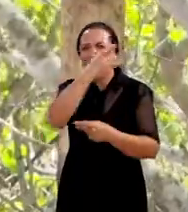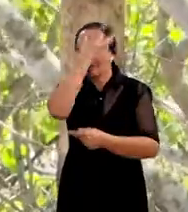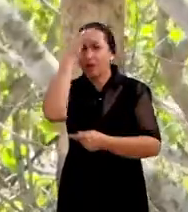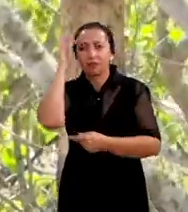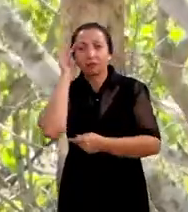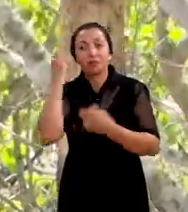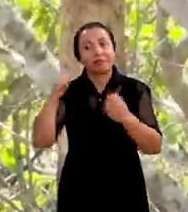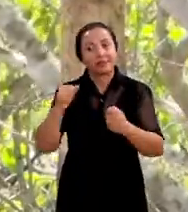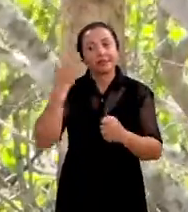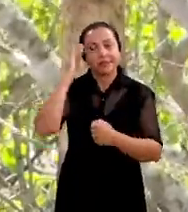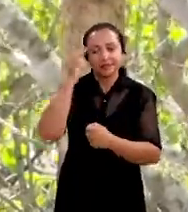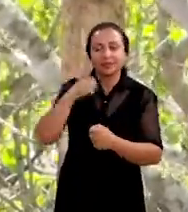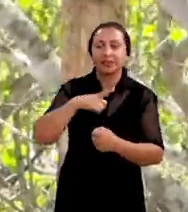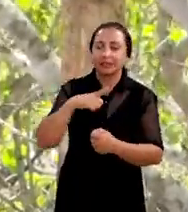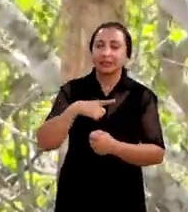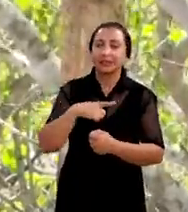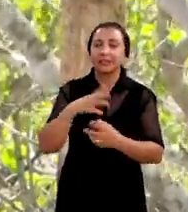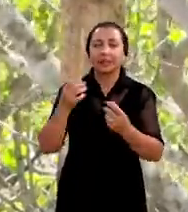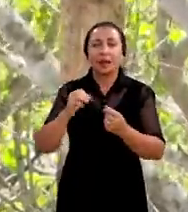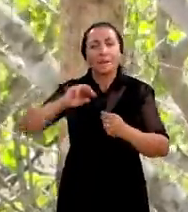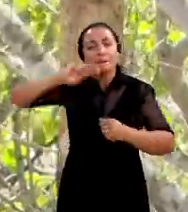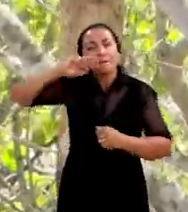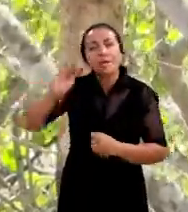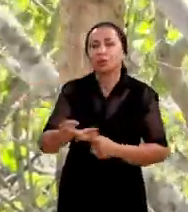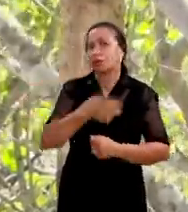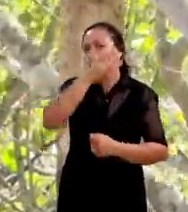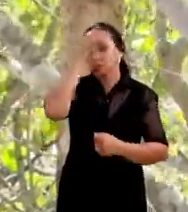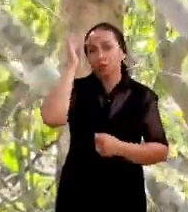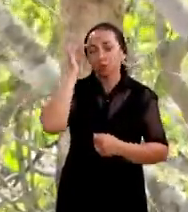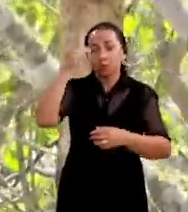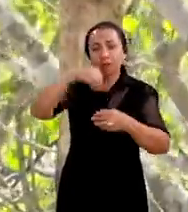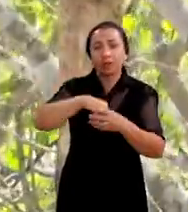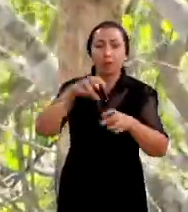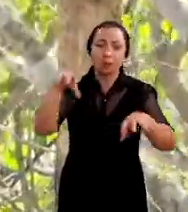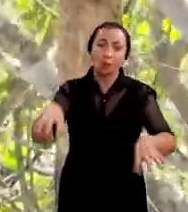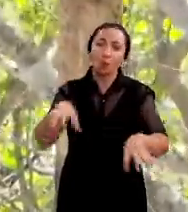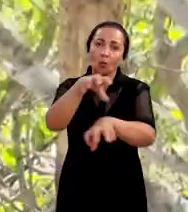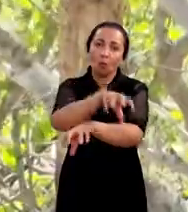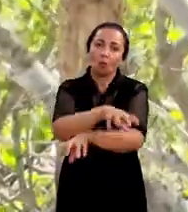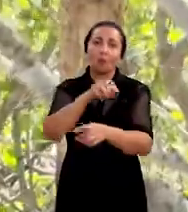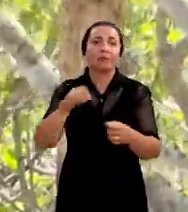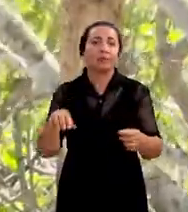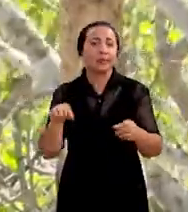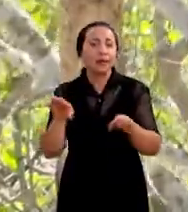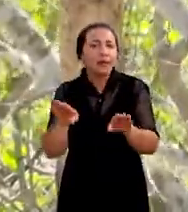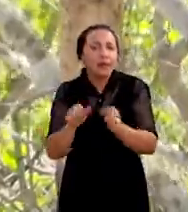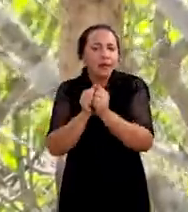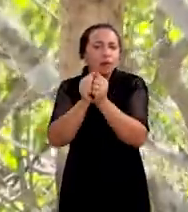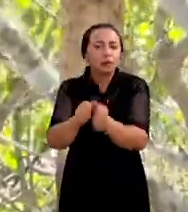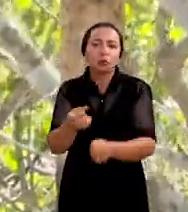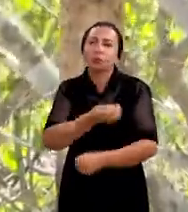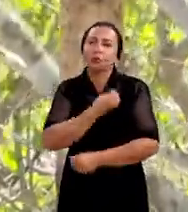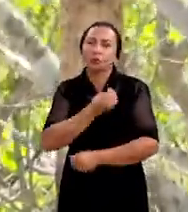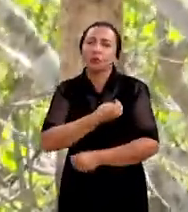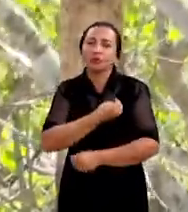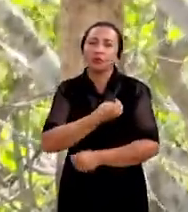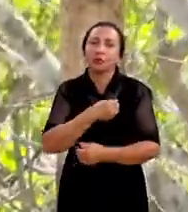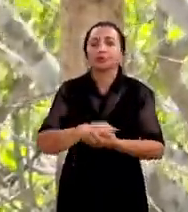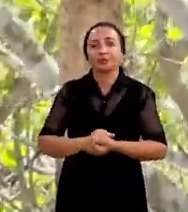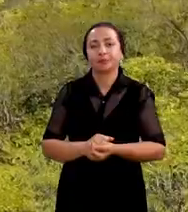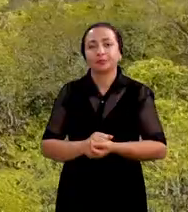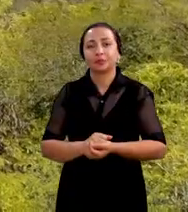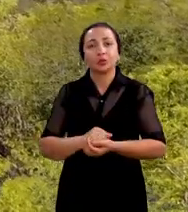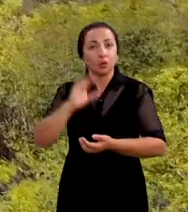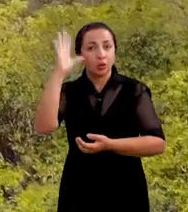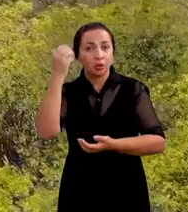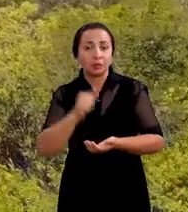A gente tem que considerar que há milhões de habitantes dentro desse bioma e que convivem com essas condições.